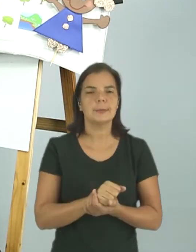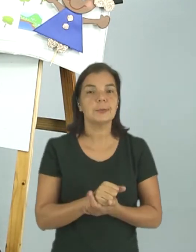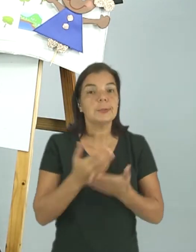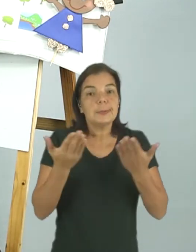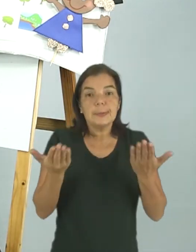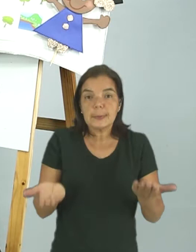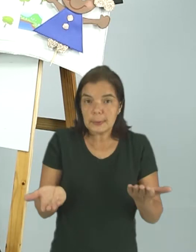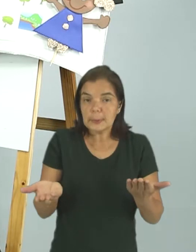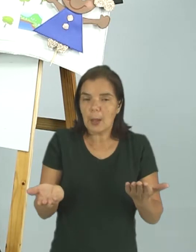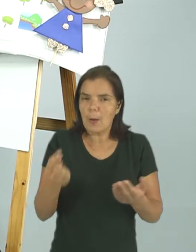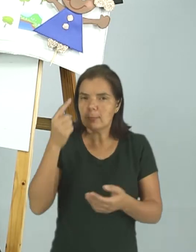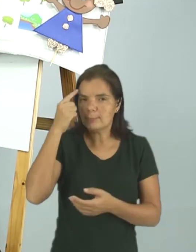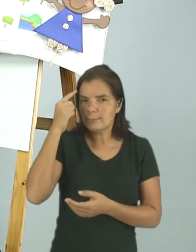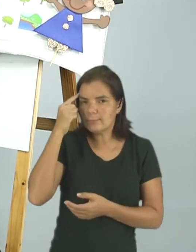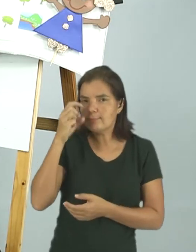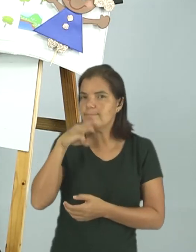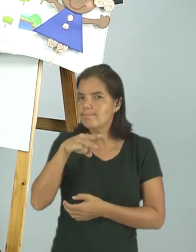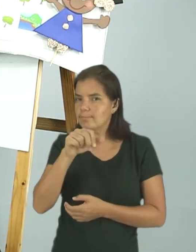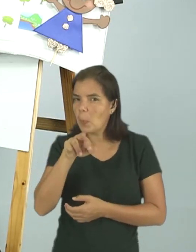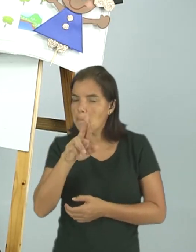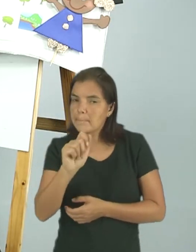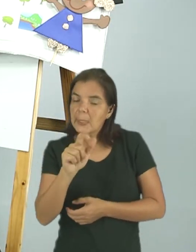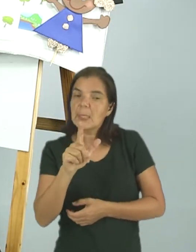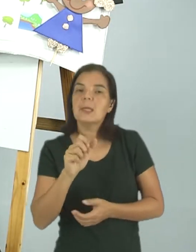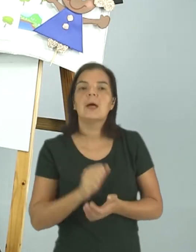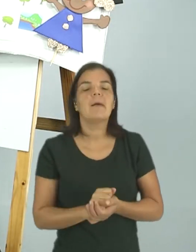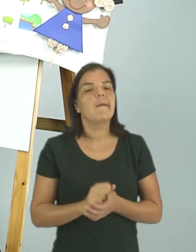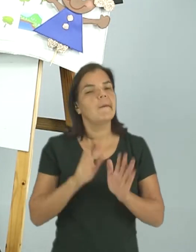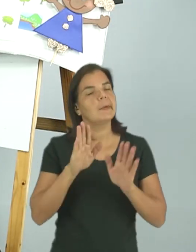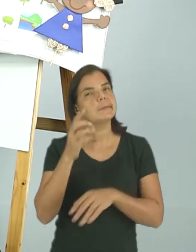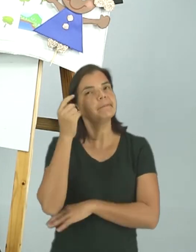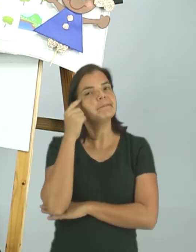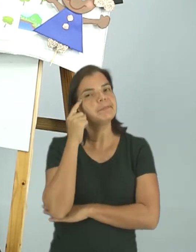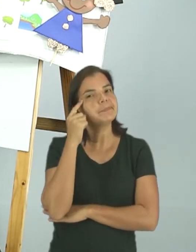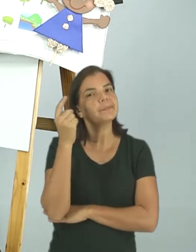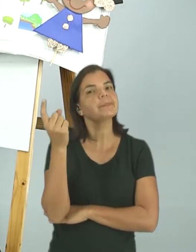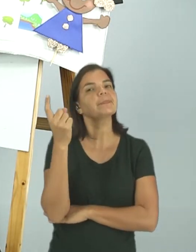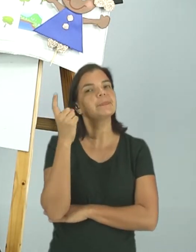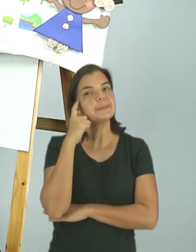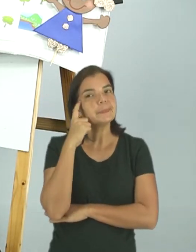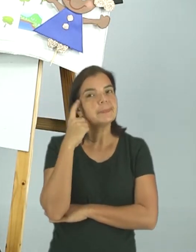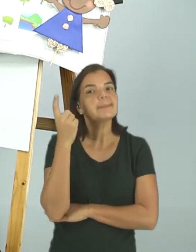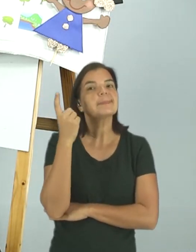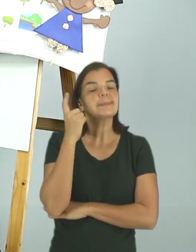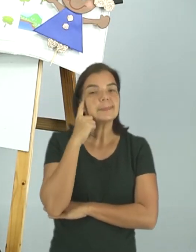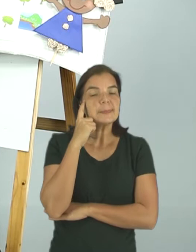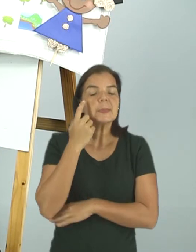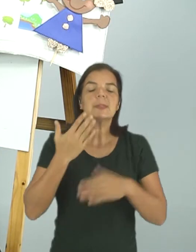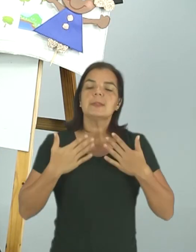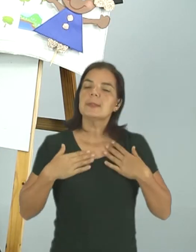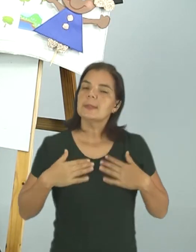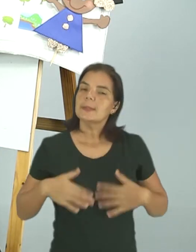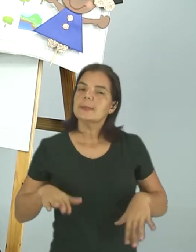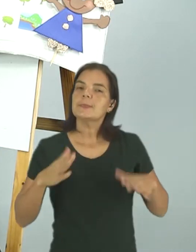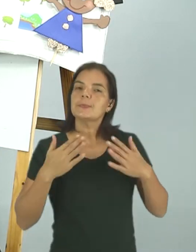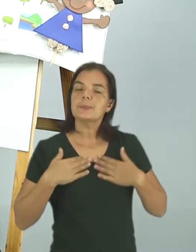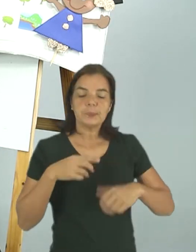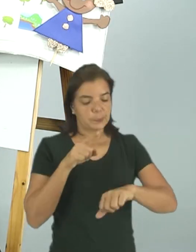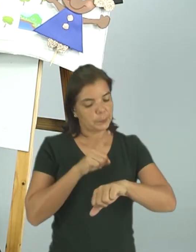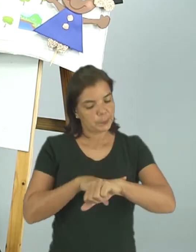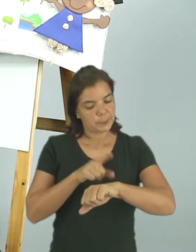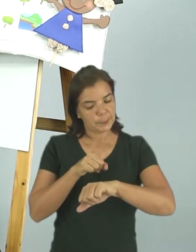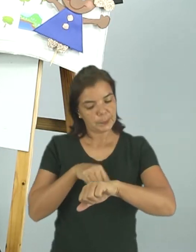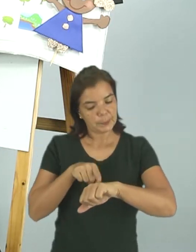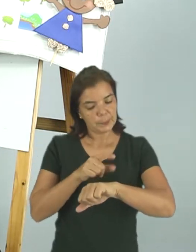Então, Mila pegou, ficou lá pensando, pensando, pensando, descansou, olhando o